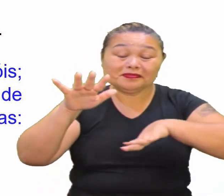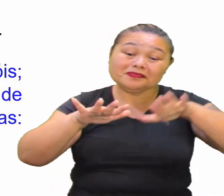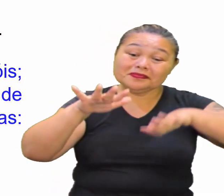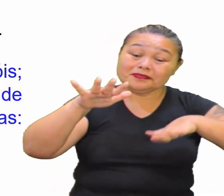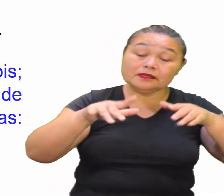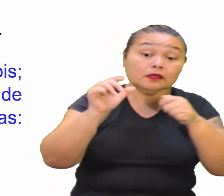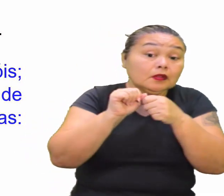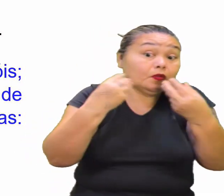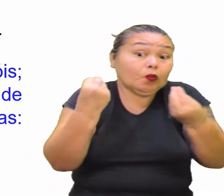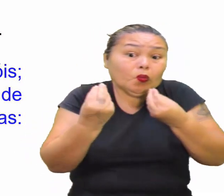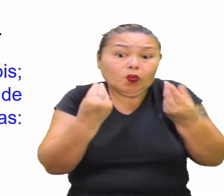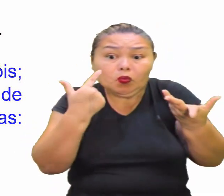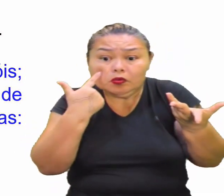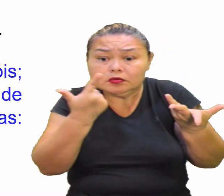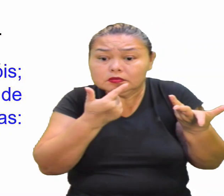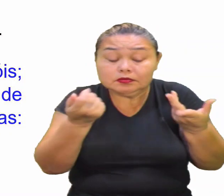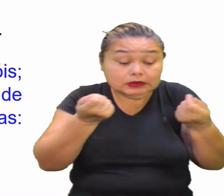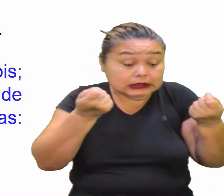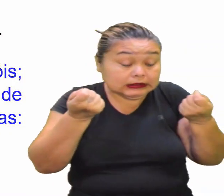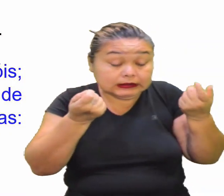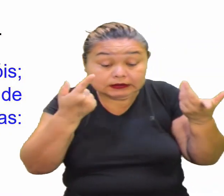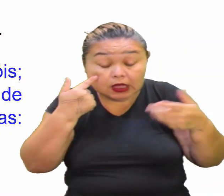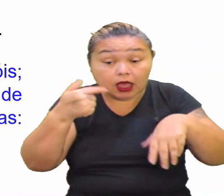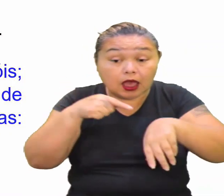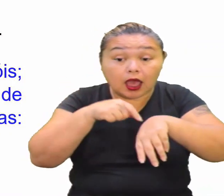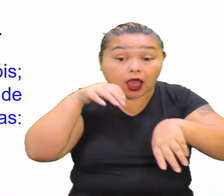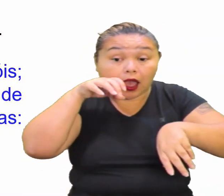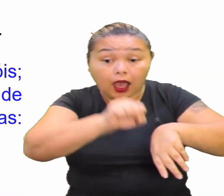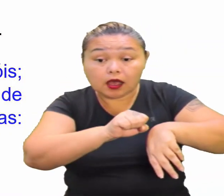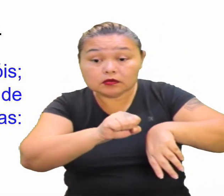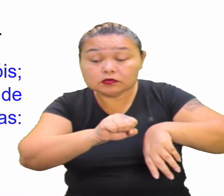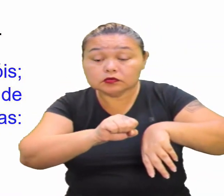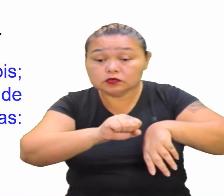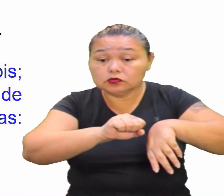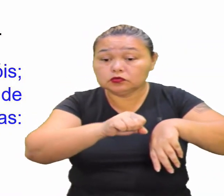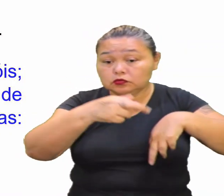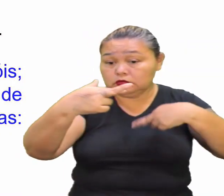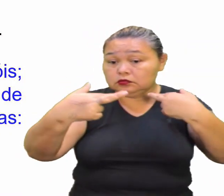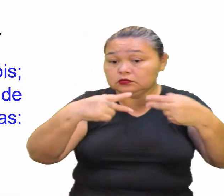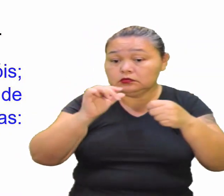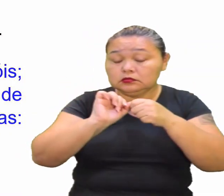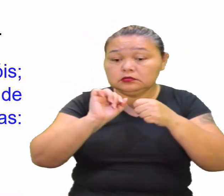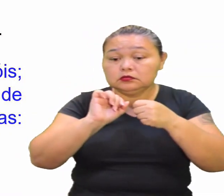situações Não tem como Você fazer esse controle De imediato Porque a gente está falando De um recurso